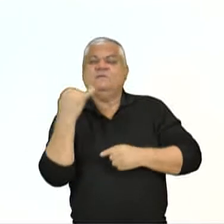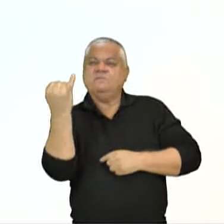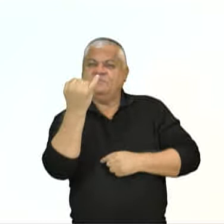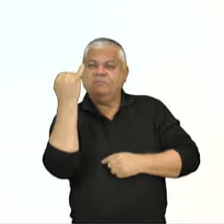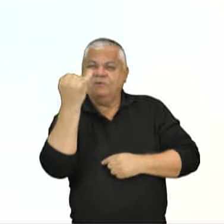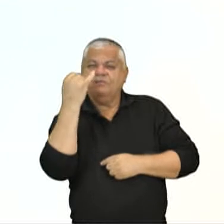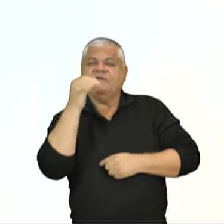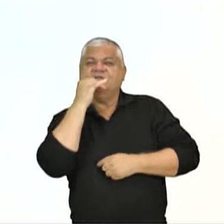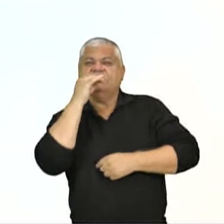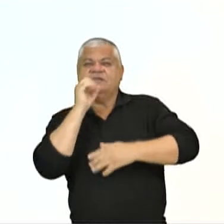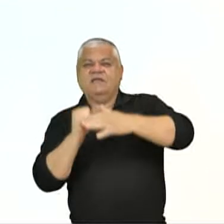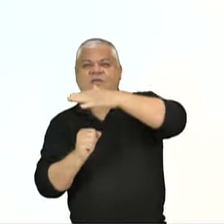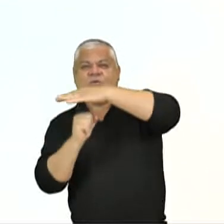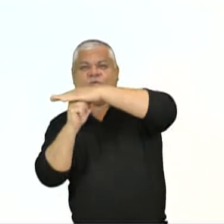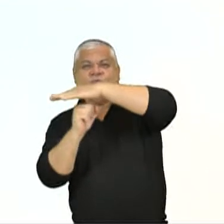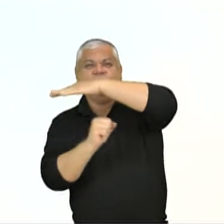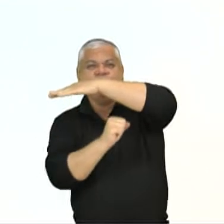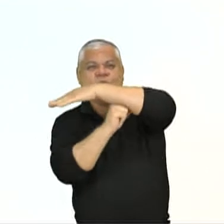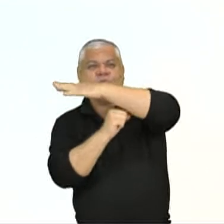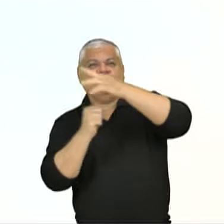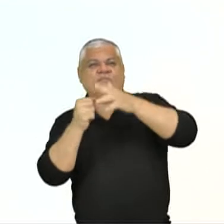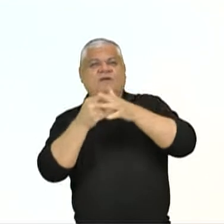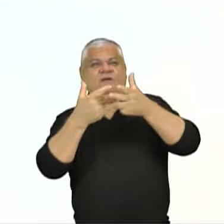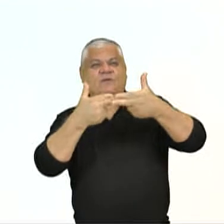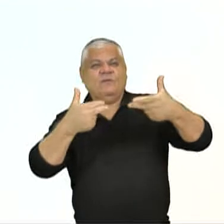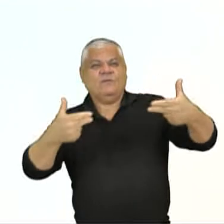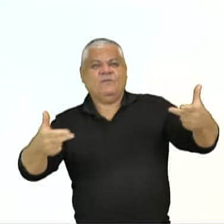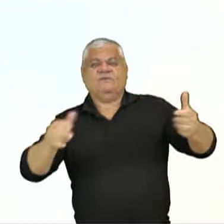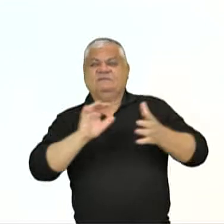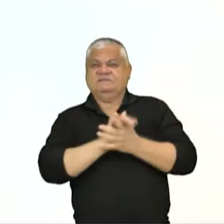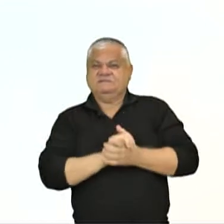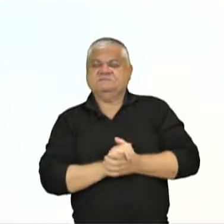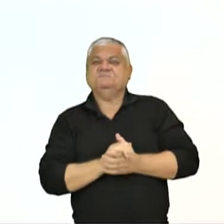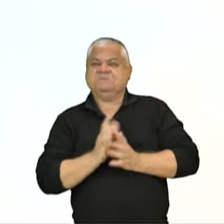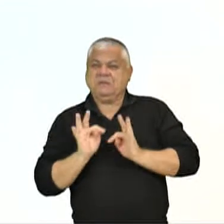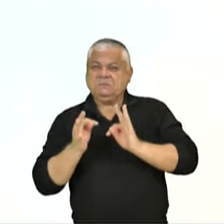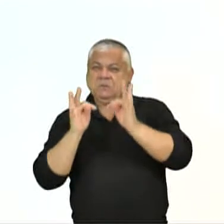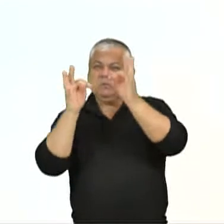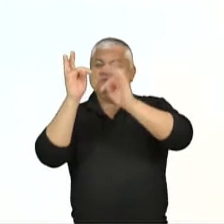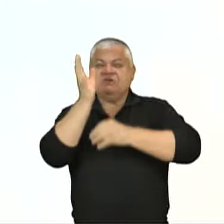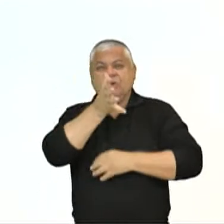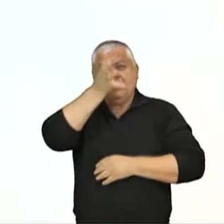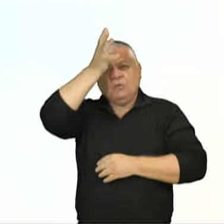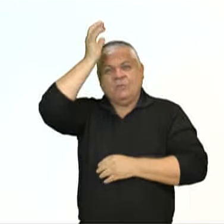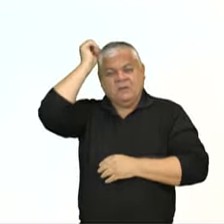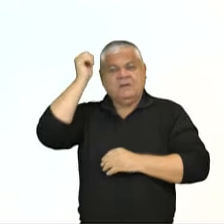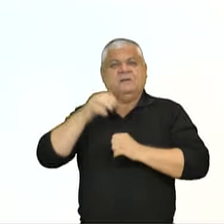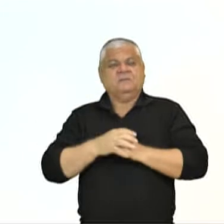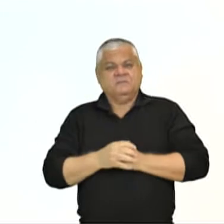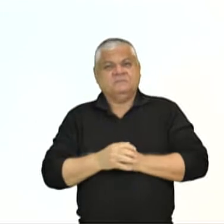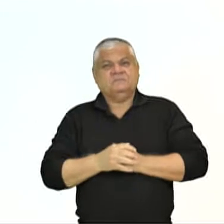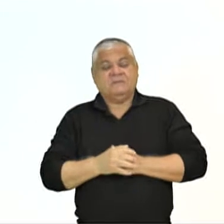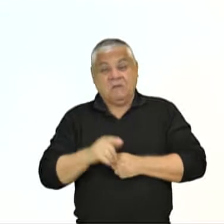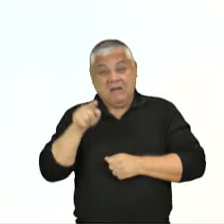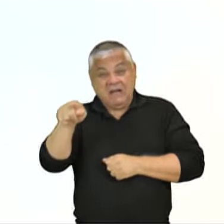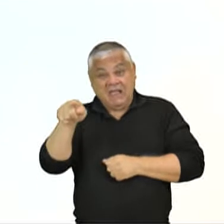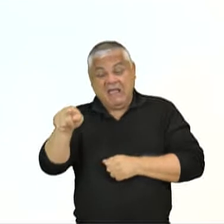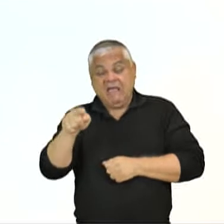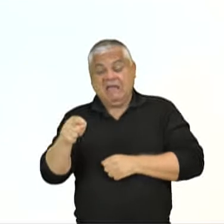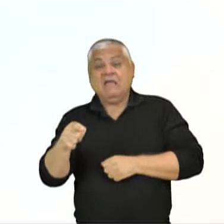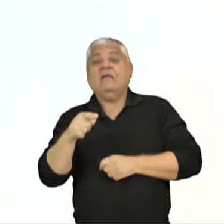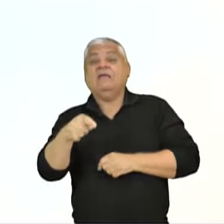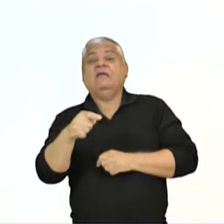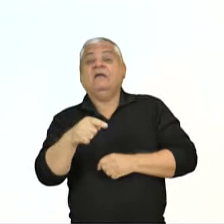possibilidade da criação de monumentos arquitetônicos gigantescos e memoráveis. Lembrando, gente, que quem ensinou os romanos